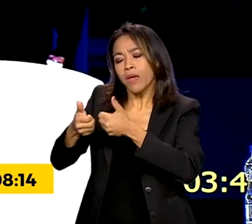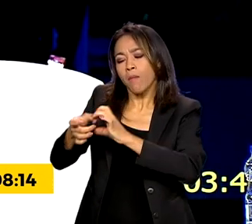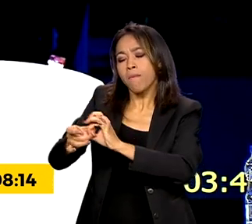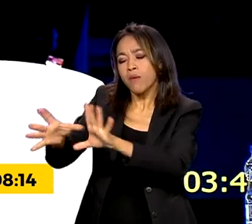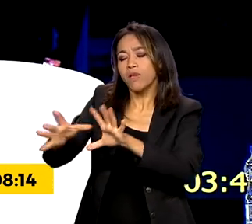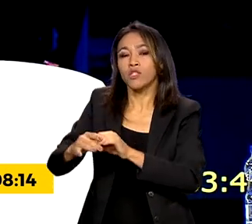ficam pequenininhos.